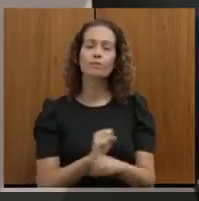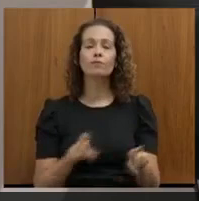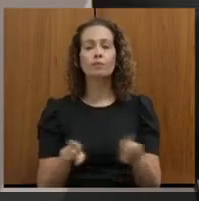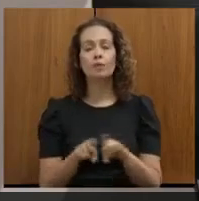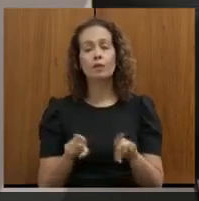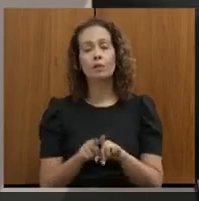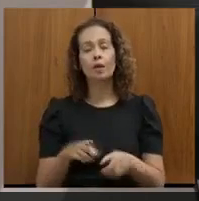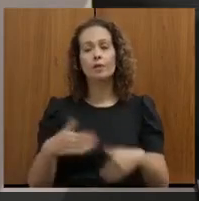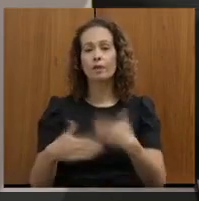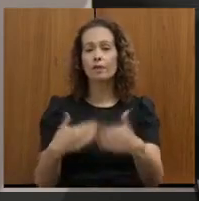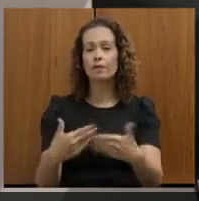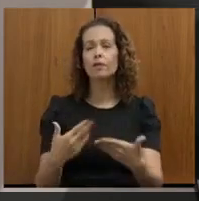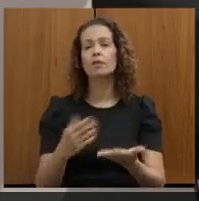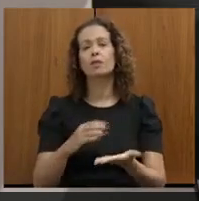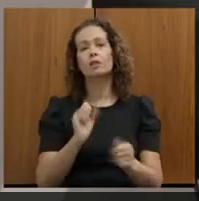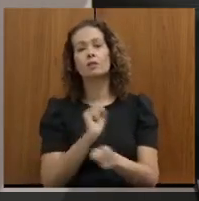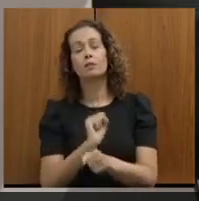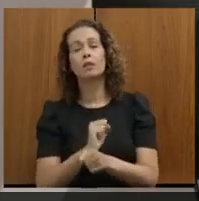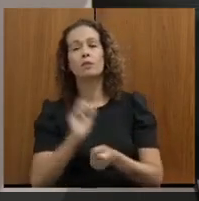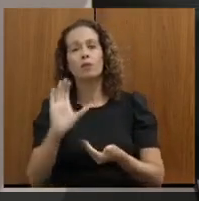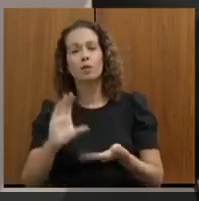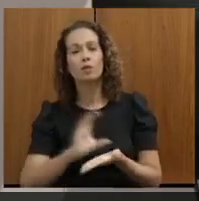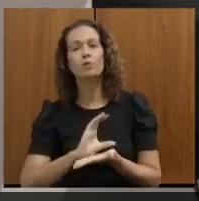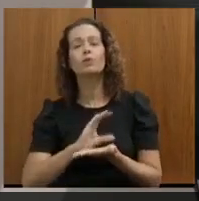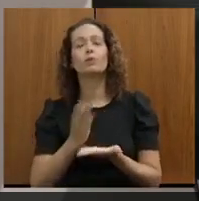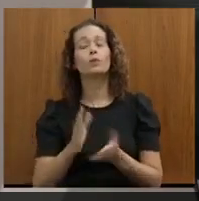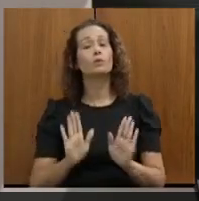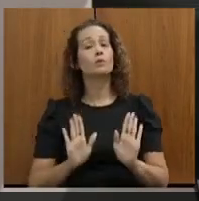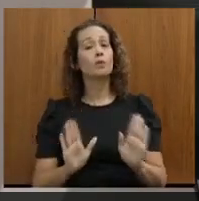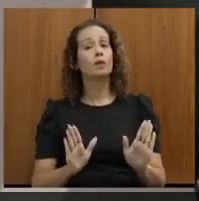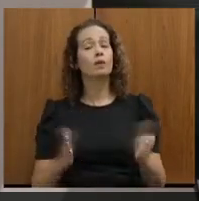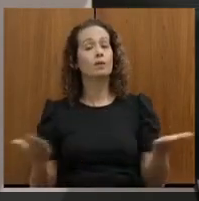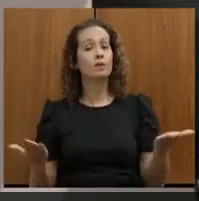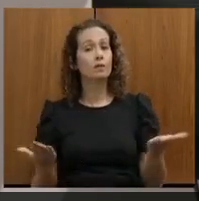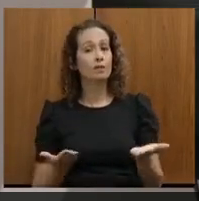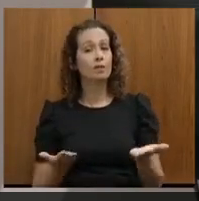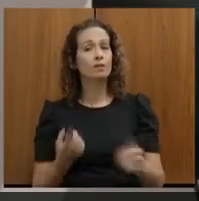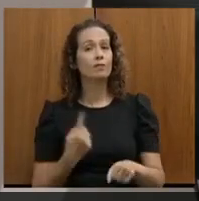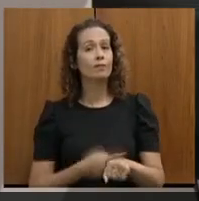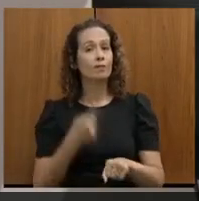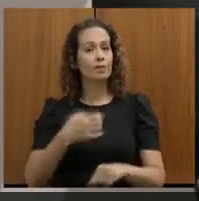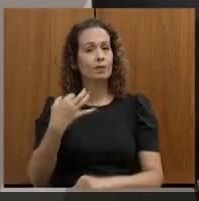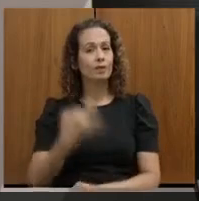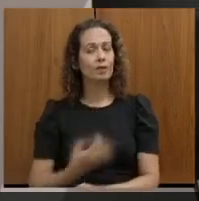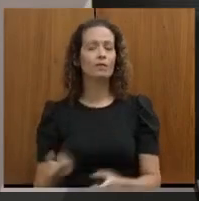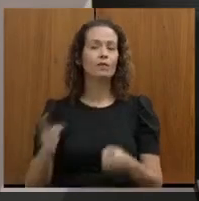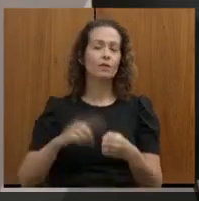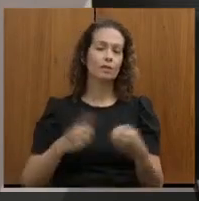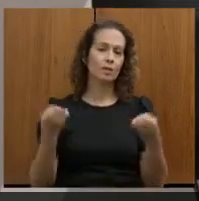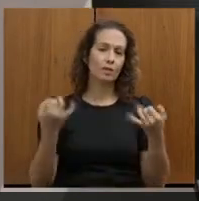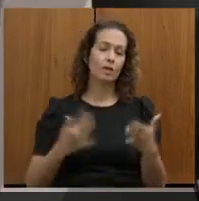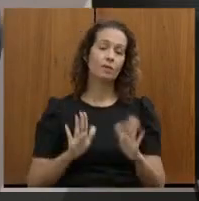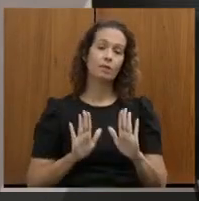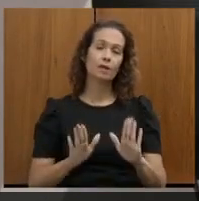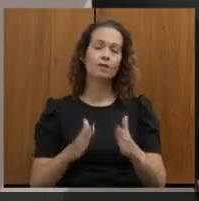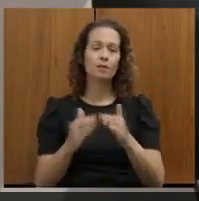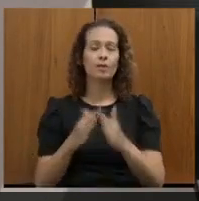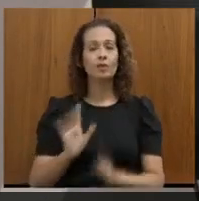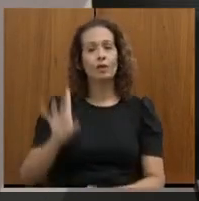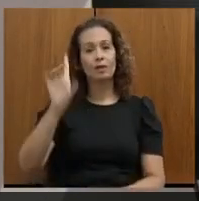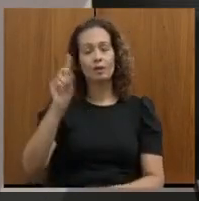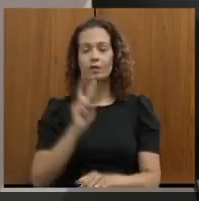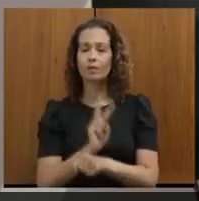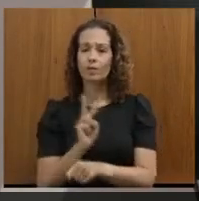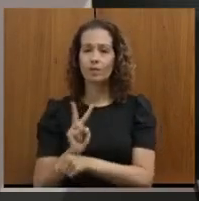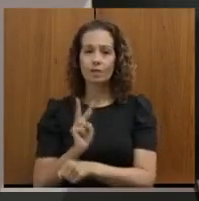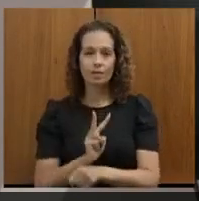avanços de recursos, de convênio, mas no momento certo, hoje nós voltamos a falar. Mas é mais, para pedir a Deus, proteção para o senhor,